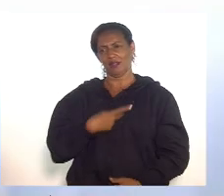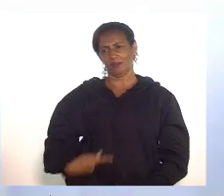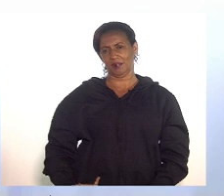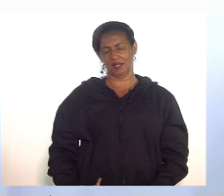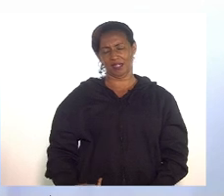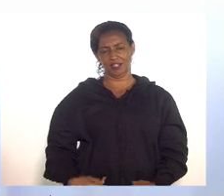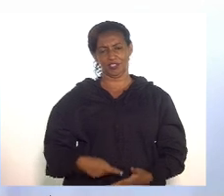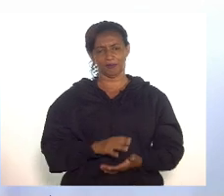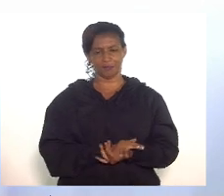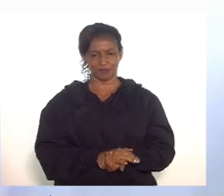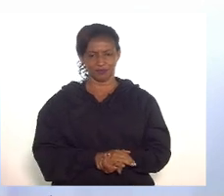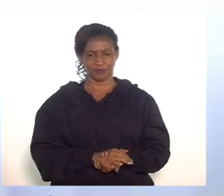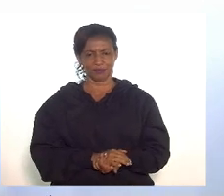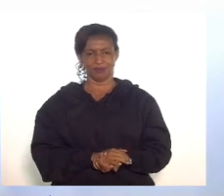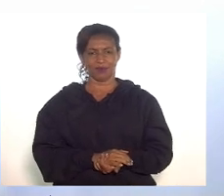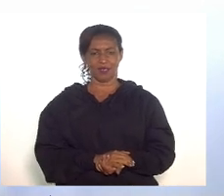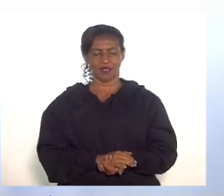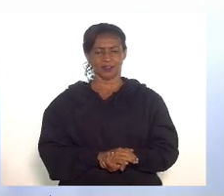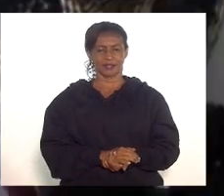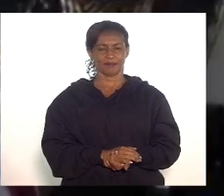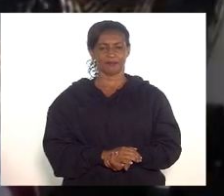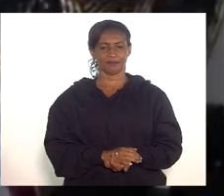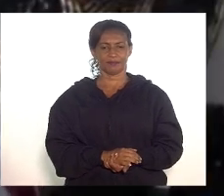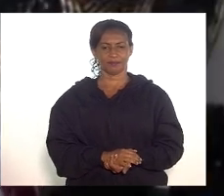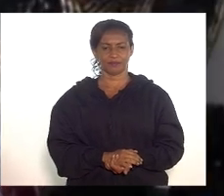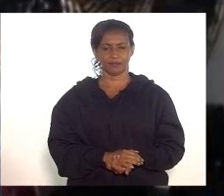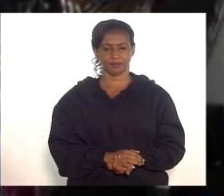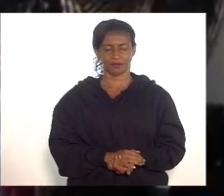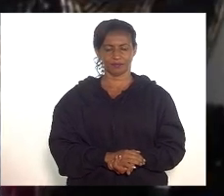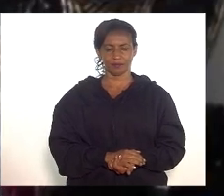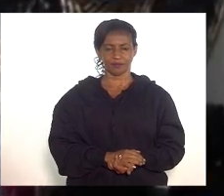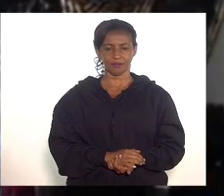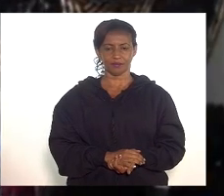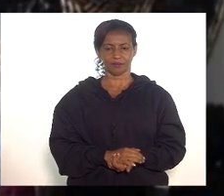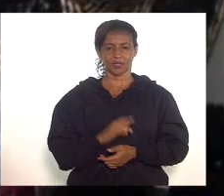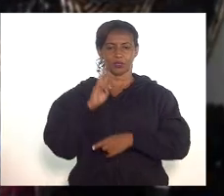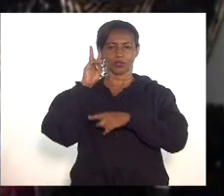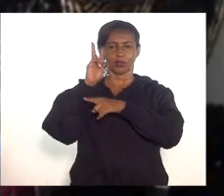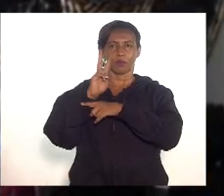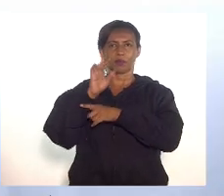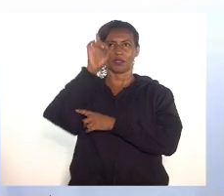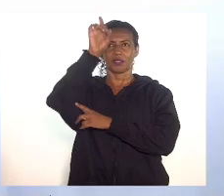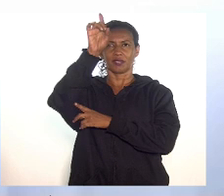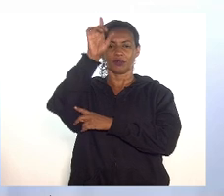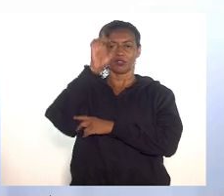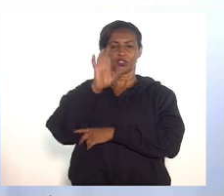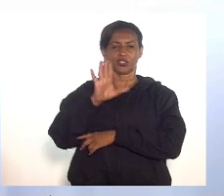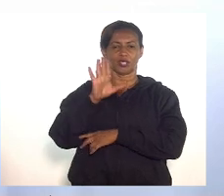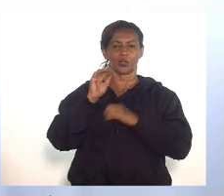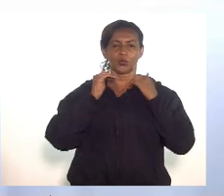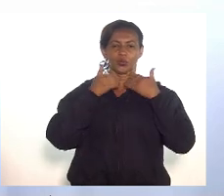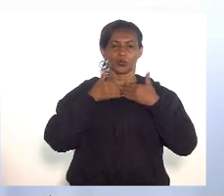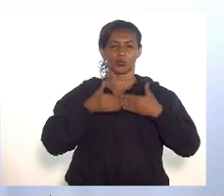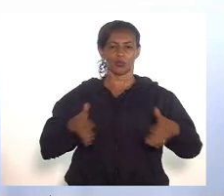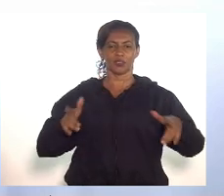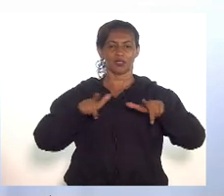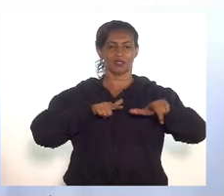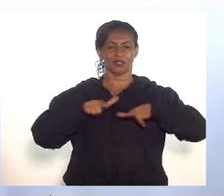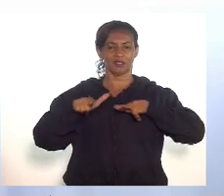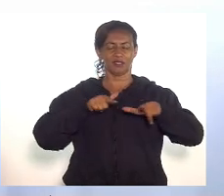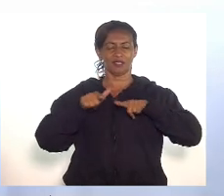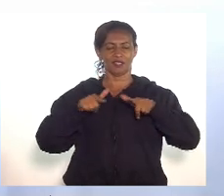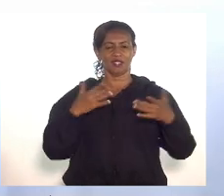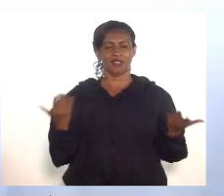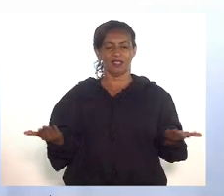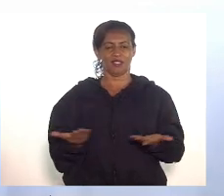mais havendo a tratar, está encerrada a sessão. Havendo o número legal e sob a proteção de Deus, iniciamos os nossos trabalhos, está aberta a